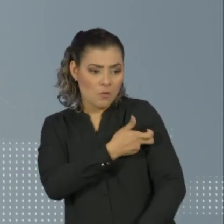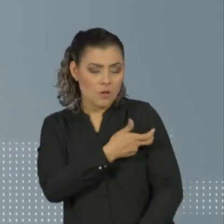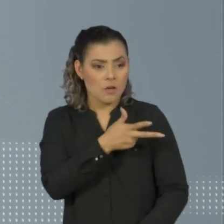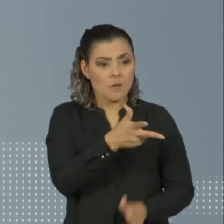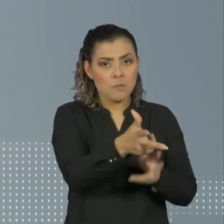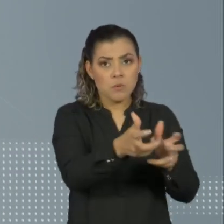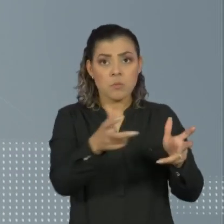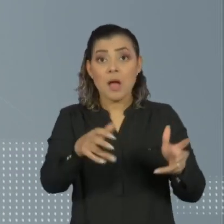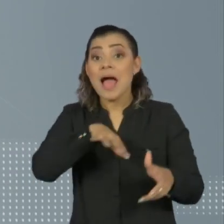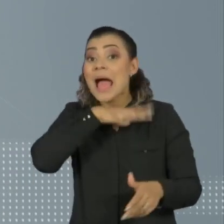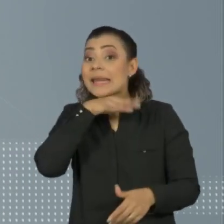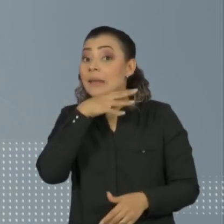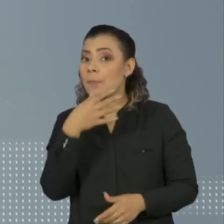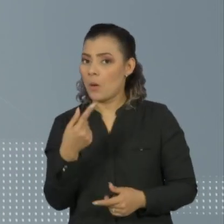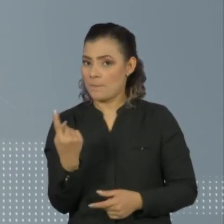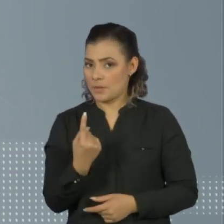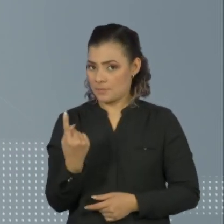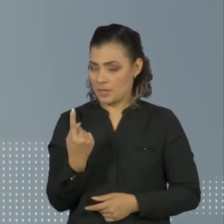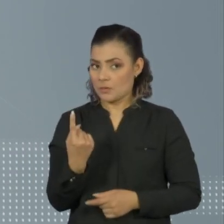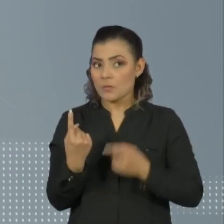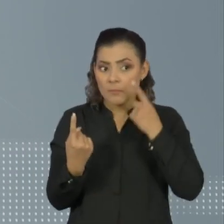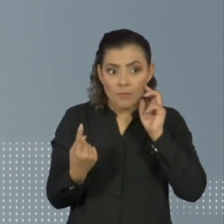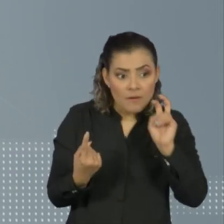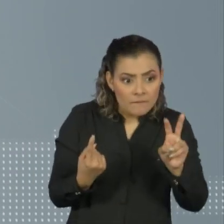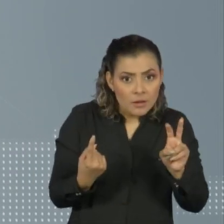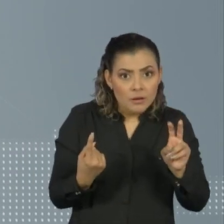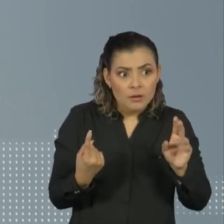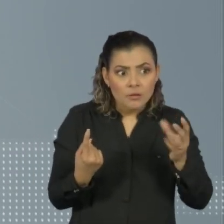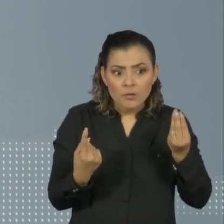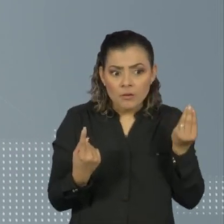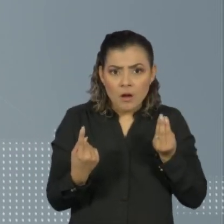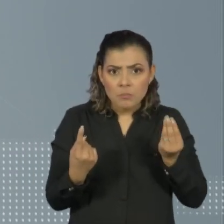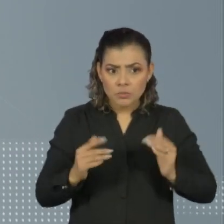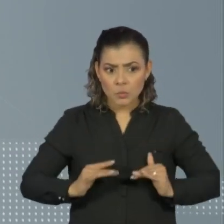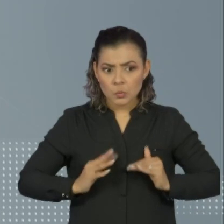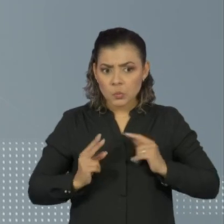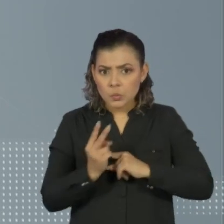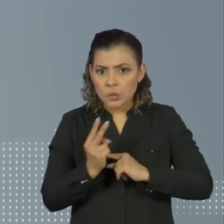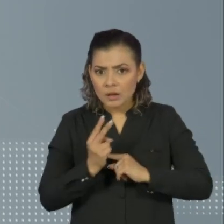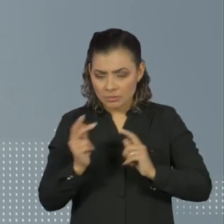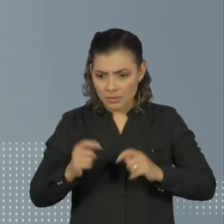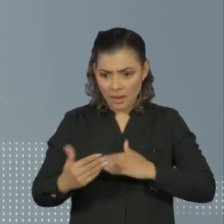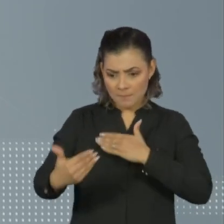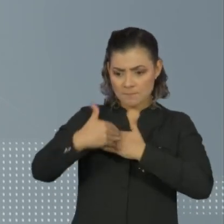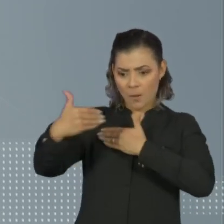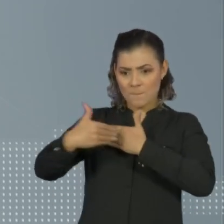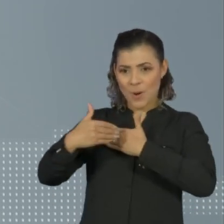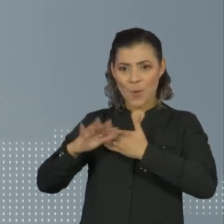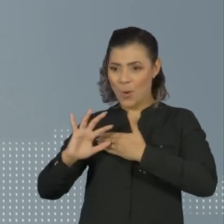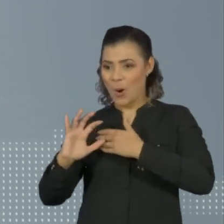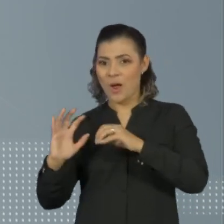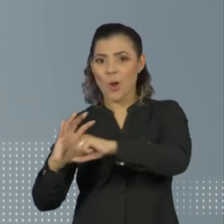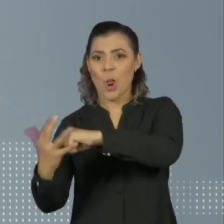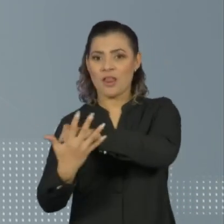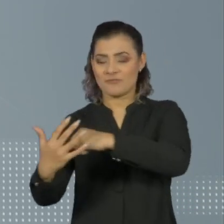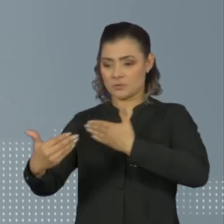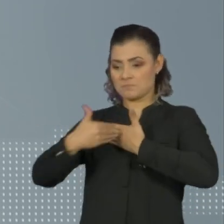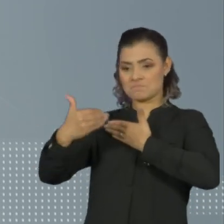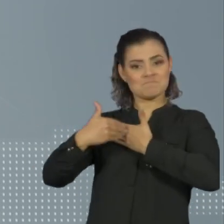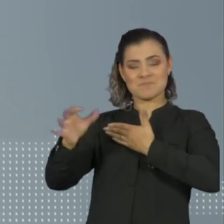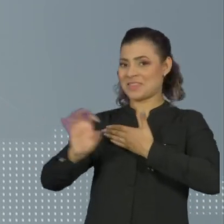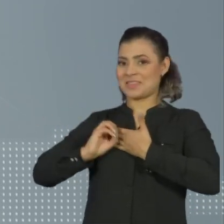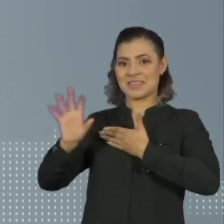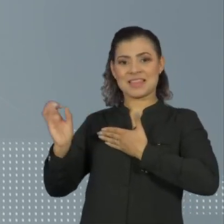animais para ver se, realmente, o anticorpo tem uma capacidade de inativação do